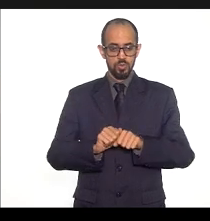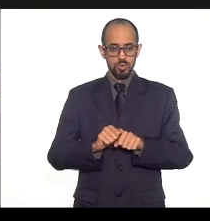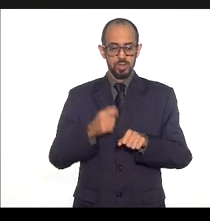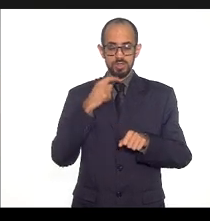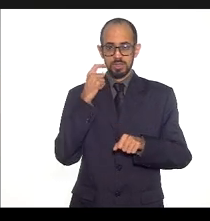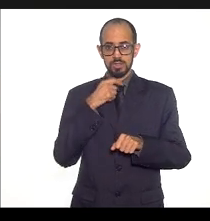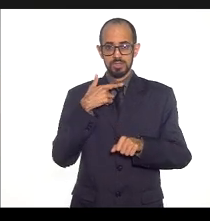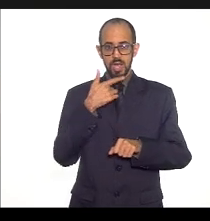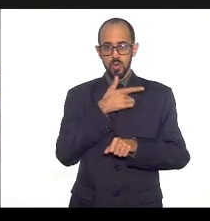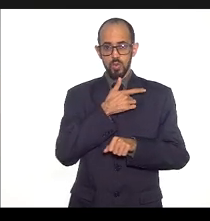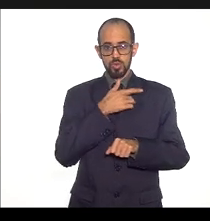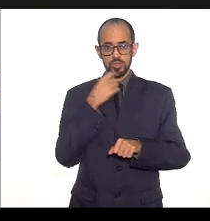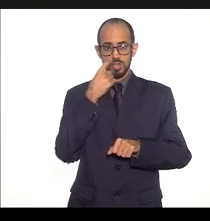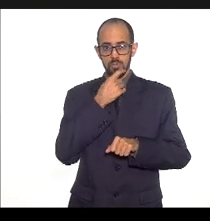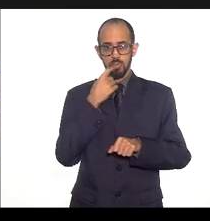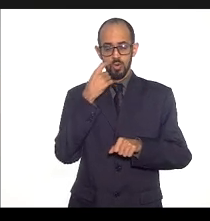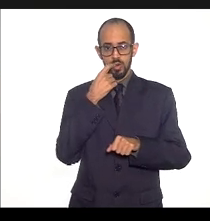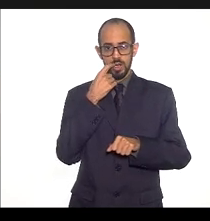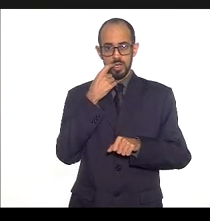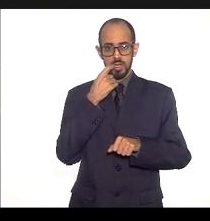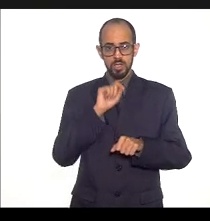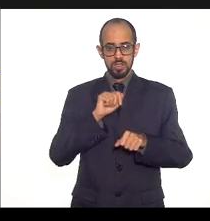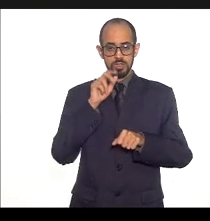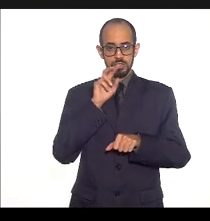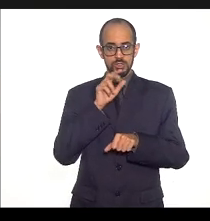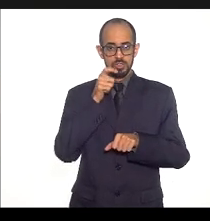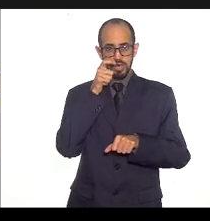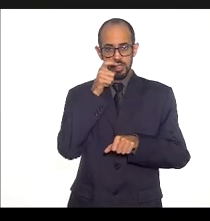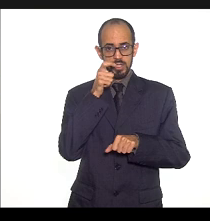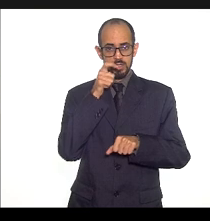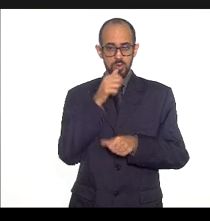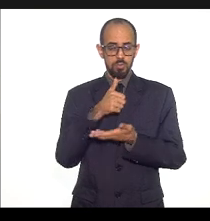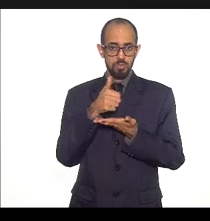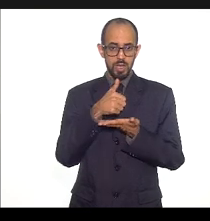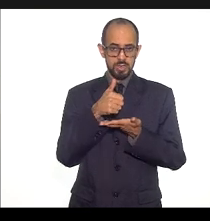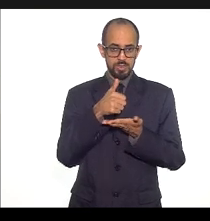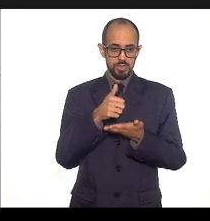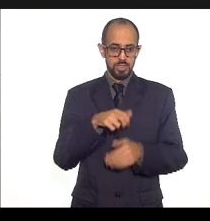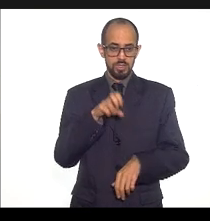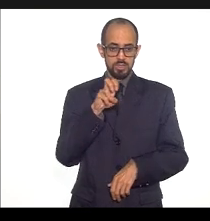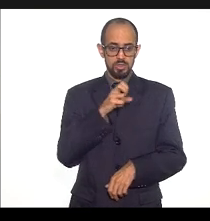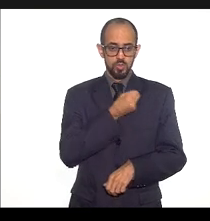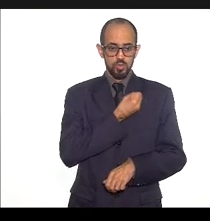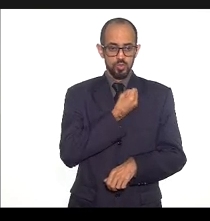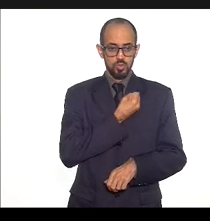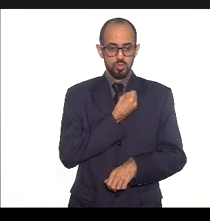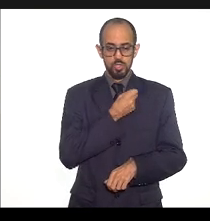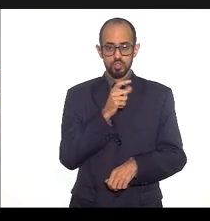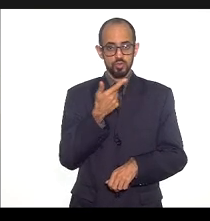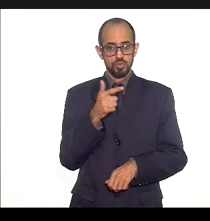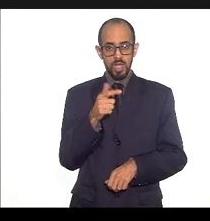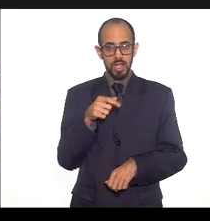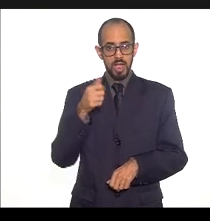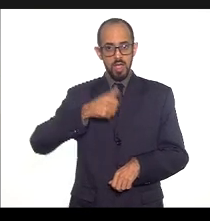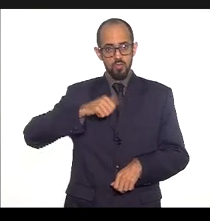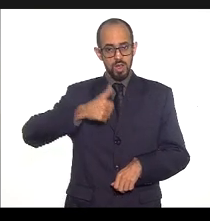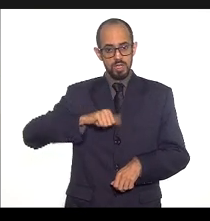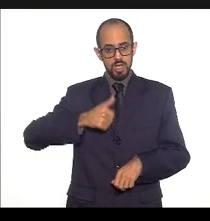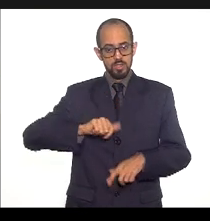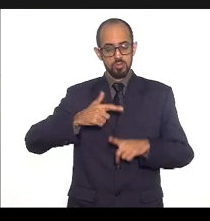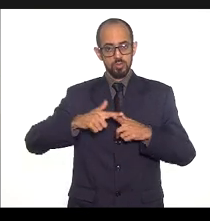bucal na atenção básica 5 indicadores não foram analisados por serem de